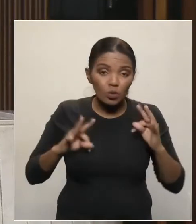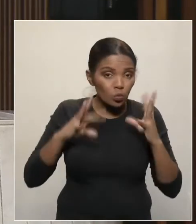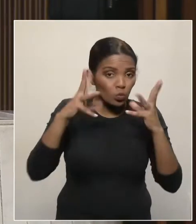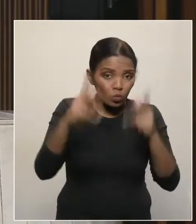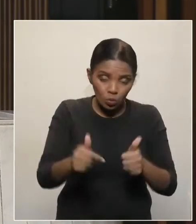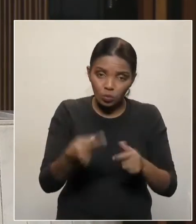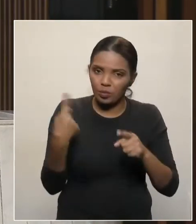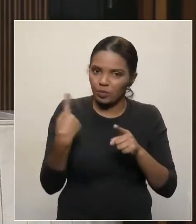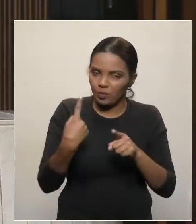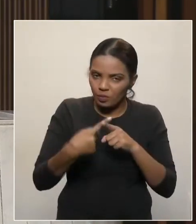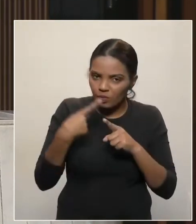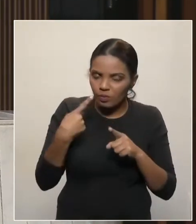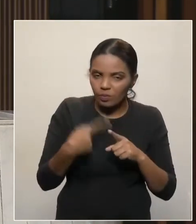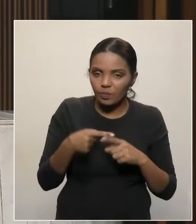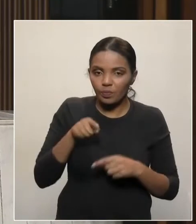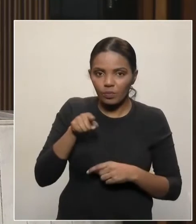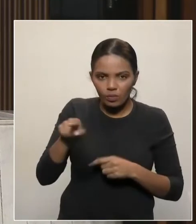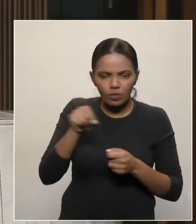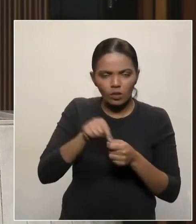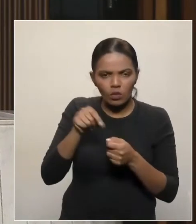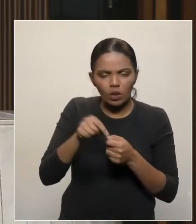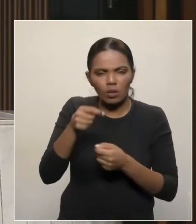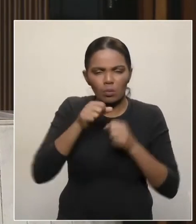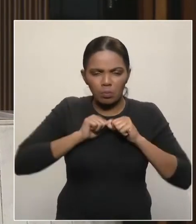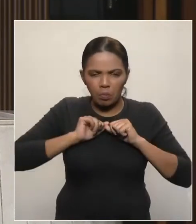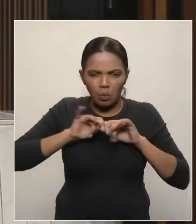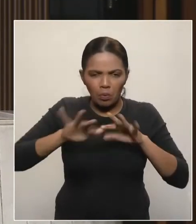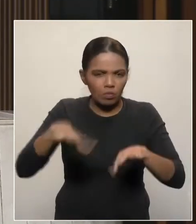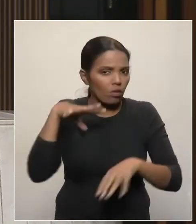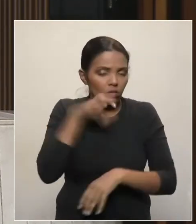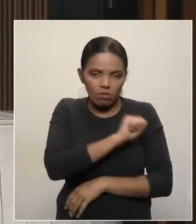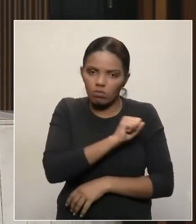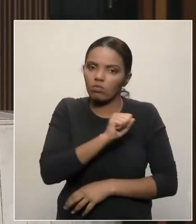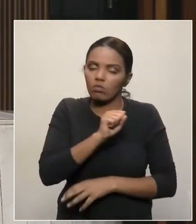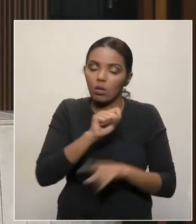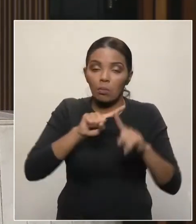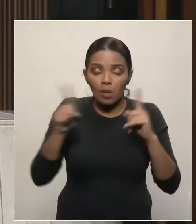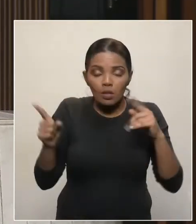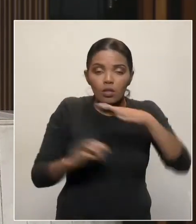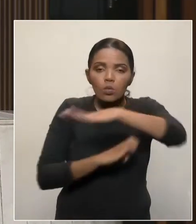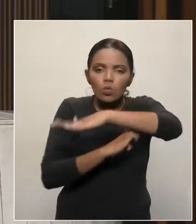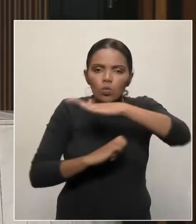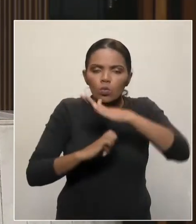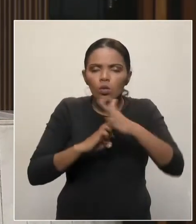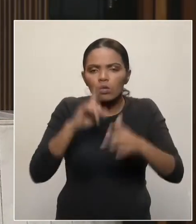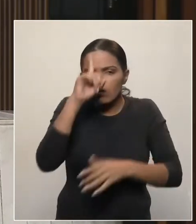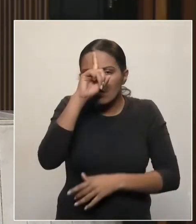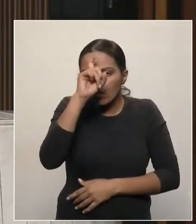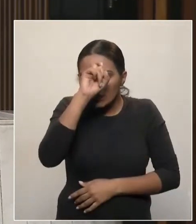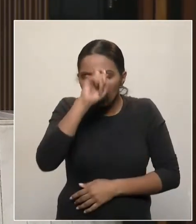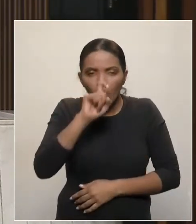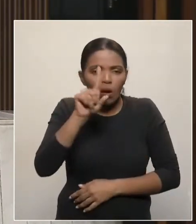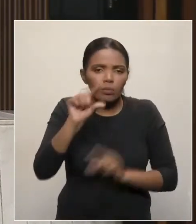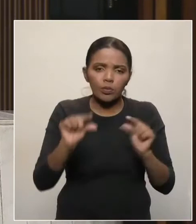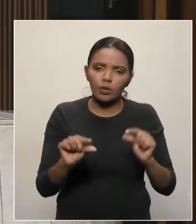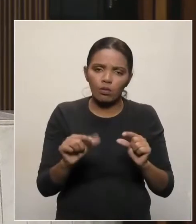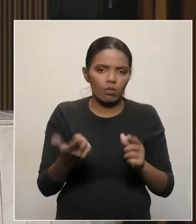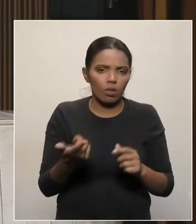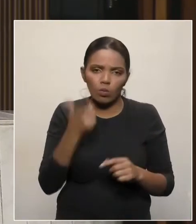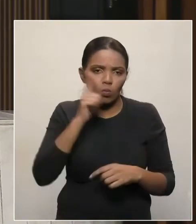porque a sua forma de espraiamento é rápida e as estruturas de saúde são pequenas para atender tudo isso.